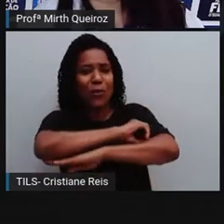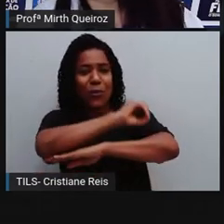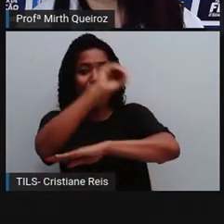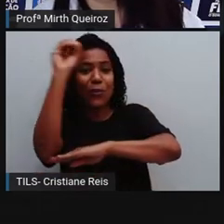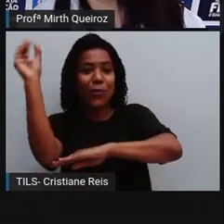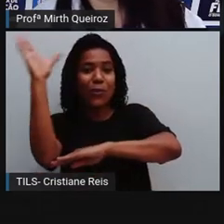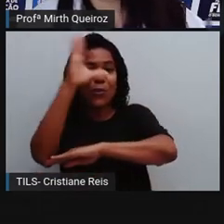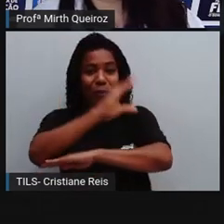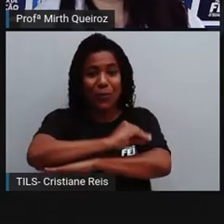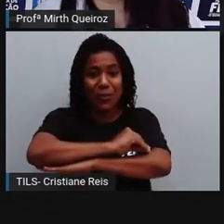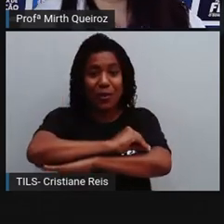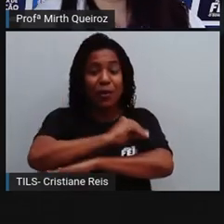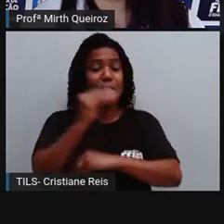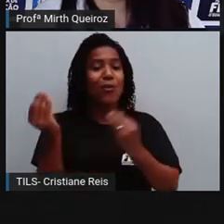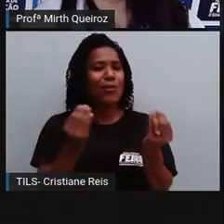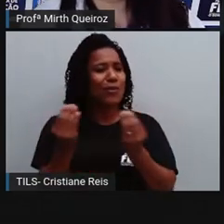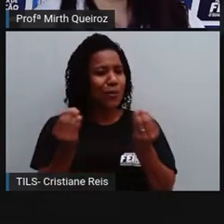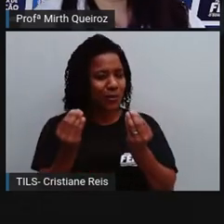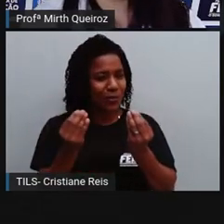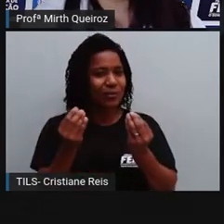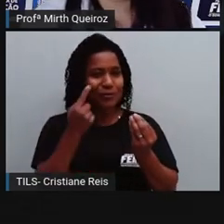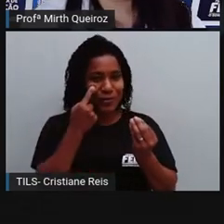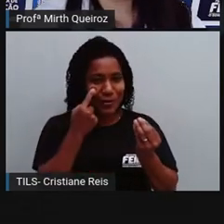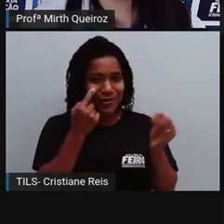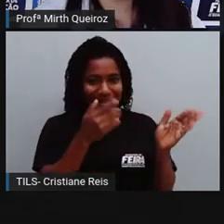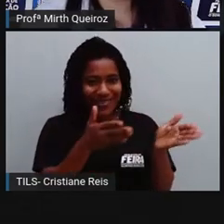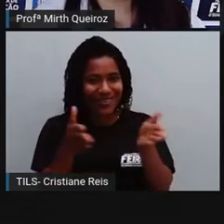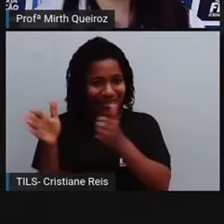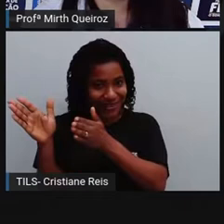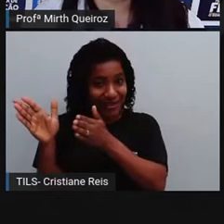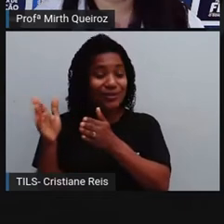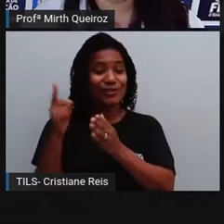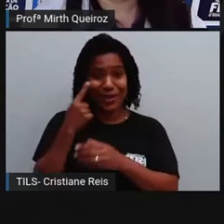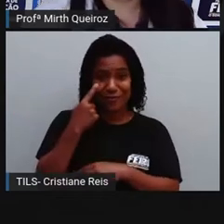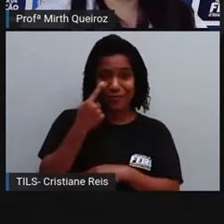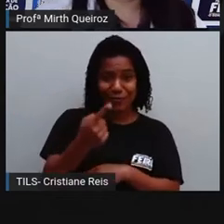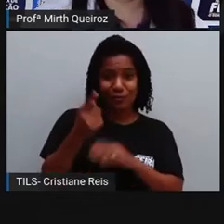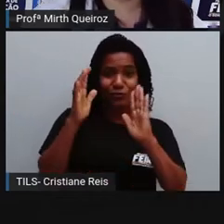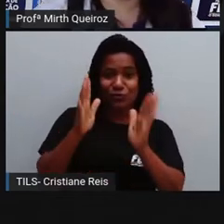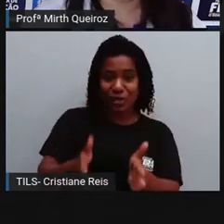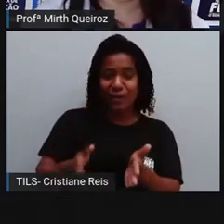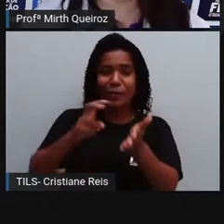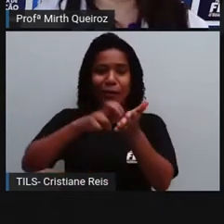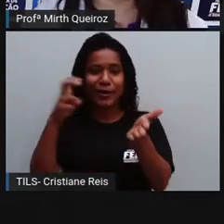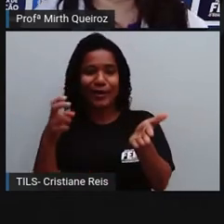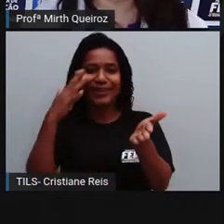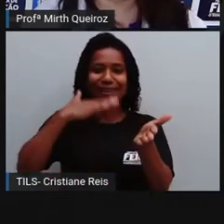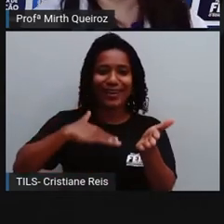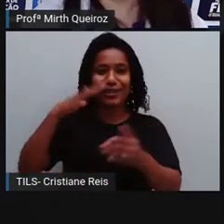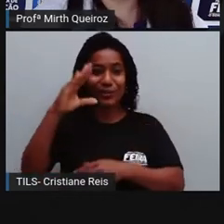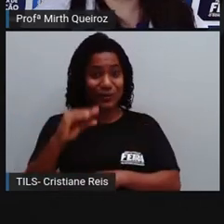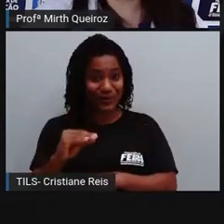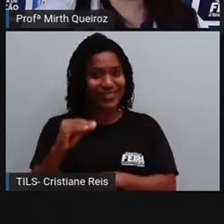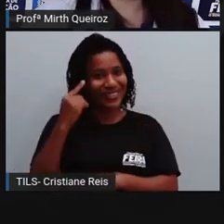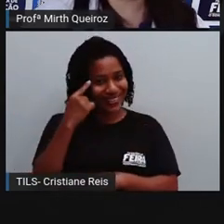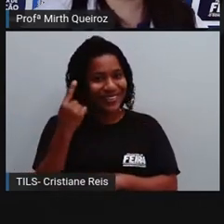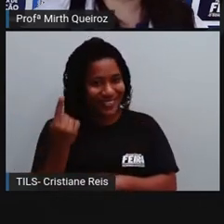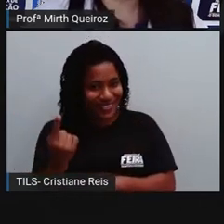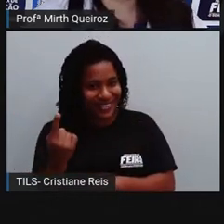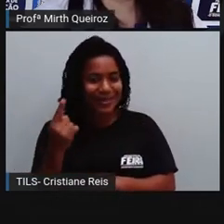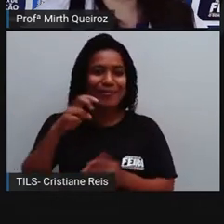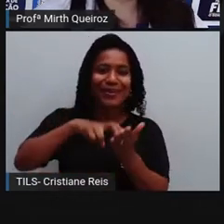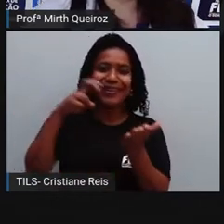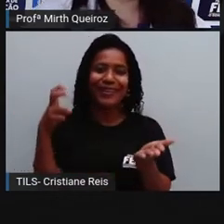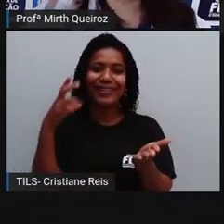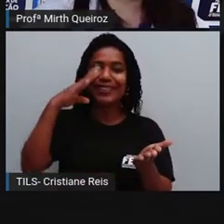onde a gente viu que o dia e a noite é dividido em períodos, né? A gente vai ter a manhã, a tarde, a noite. Manhã e